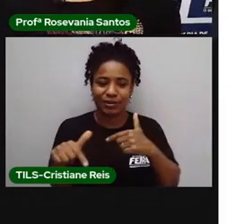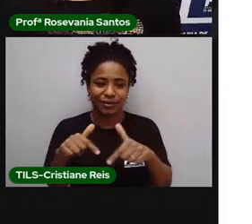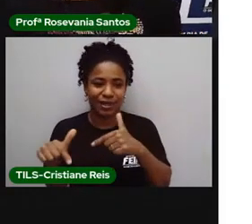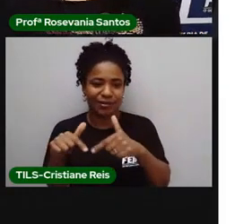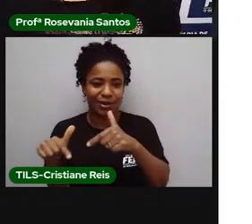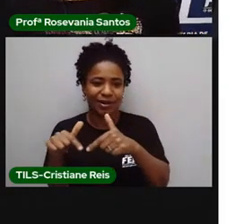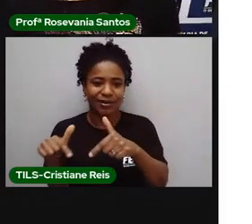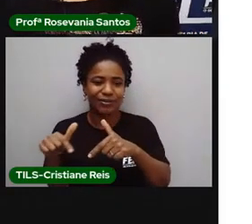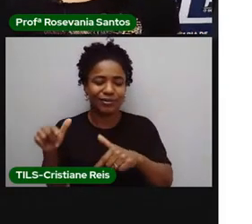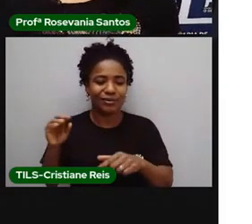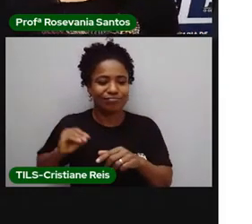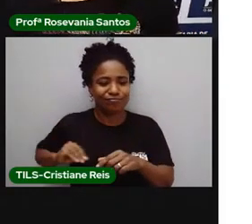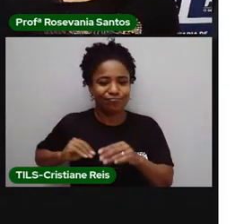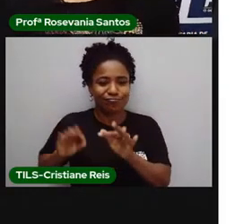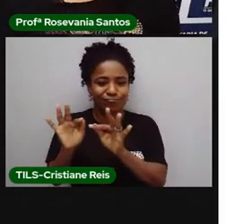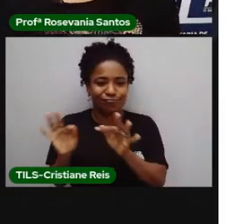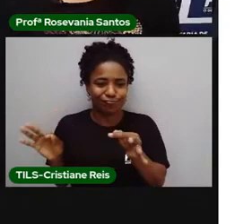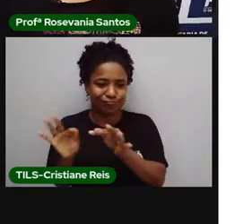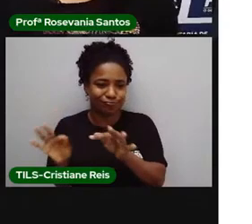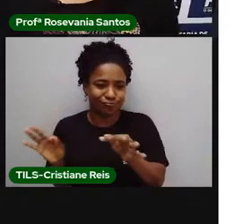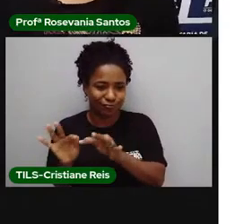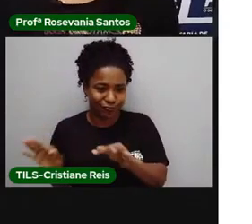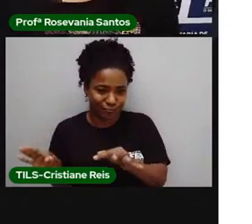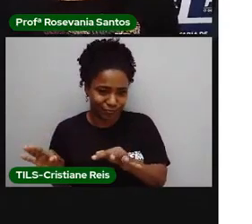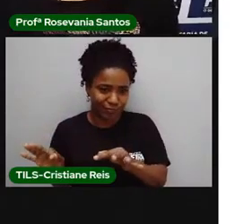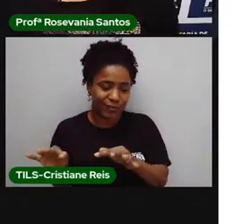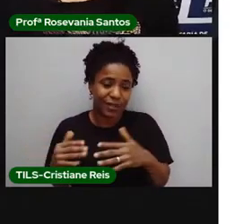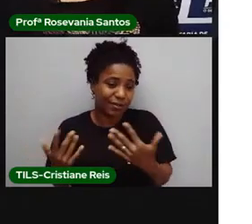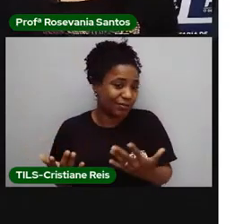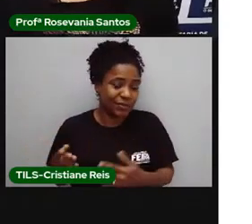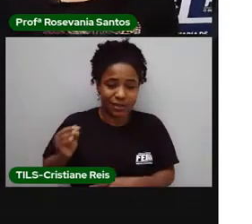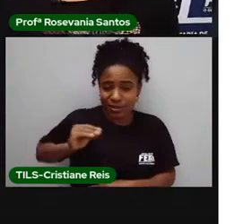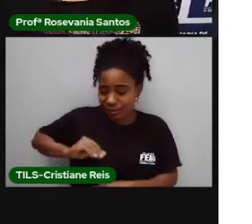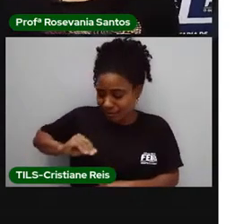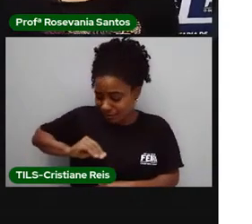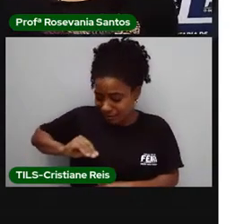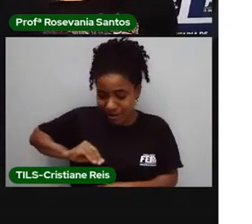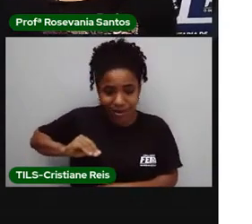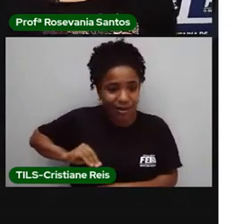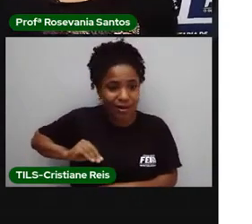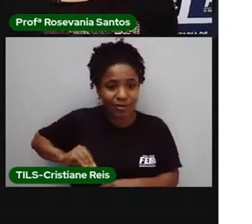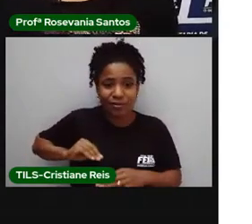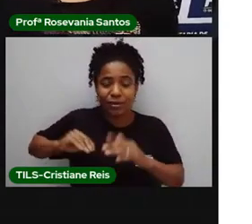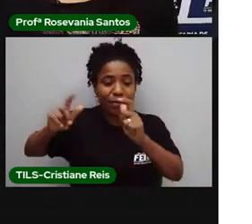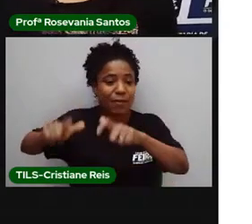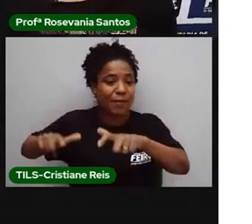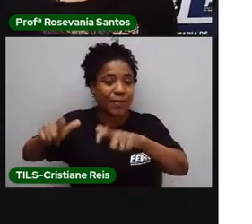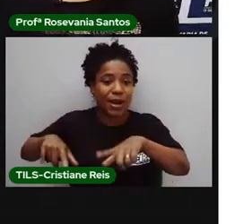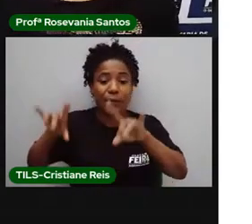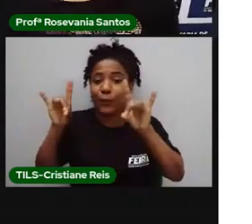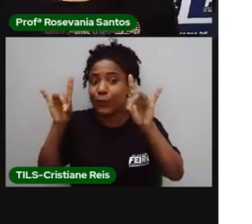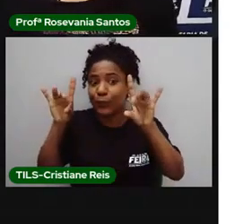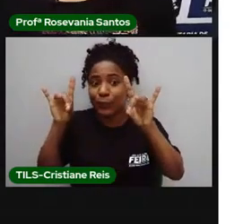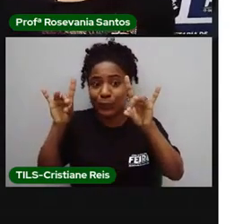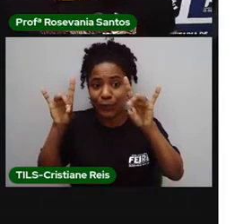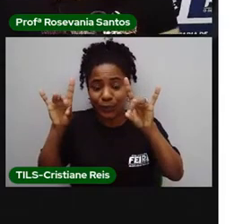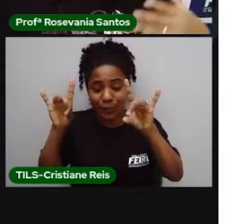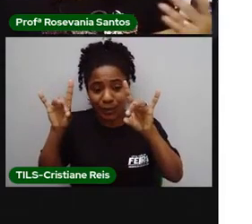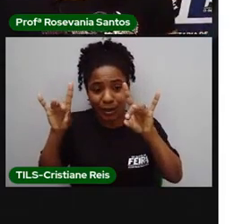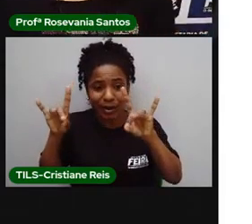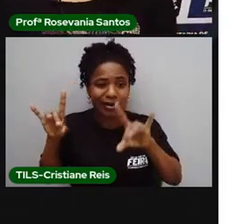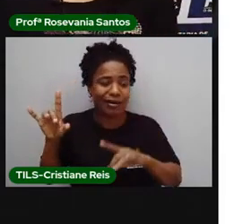mínimo e morar num bairro luxuadíssimo, porque o IPTU, né, não tem os transportes que a gente precisa,